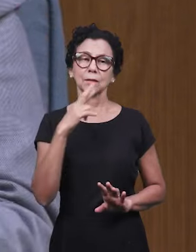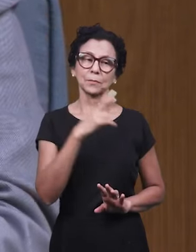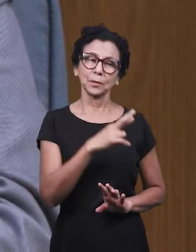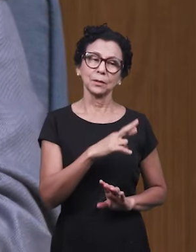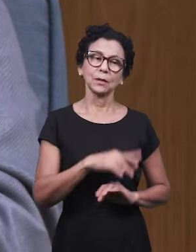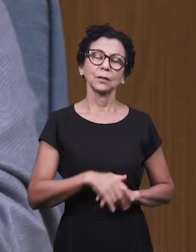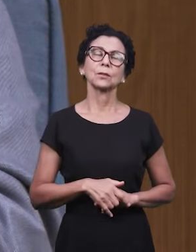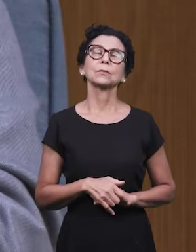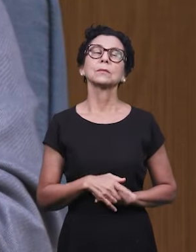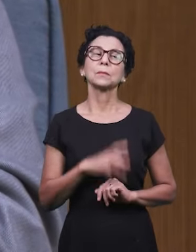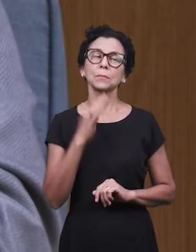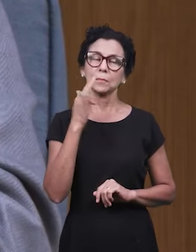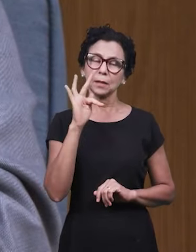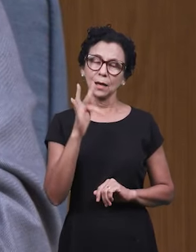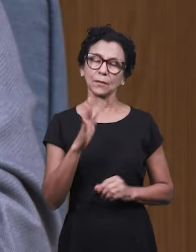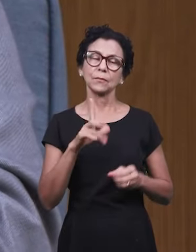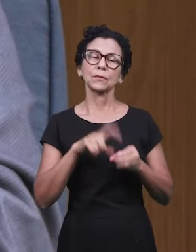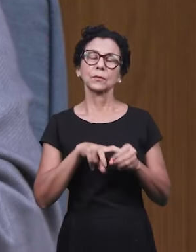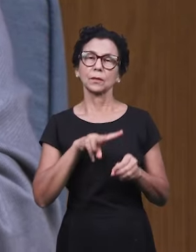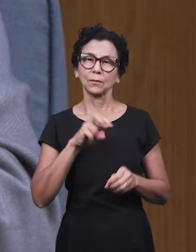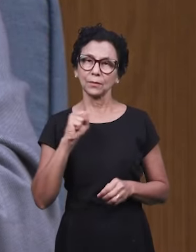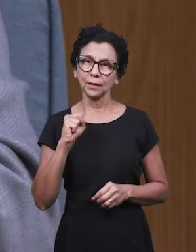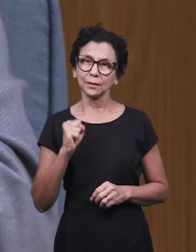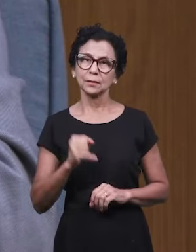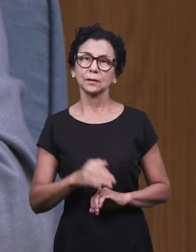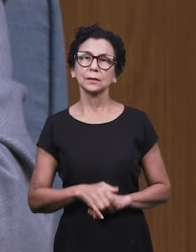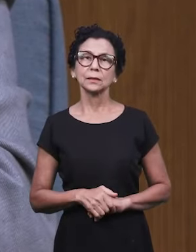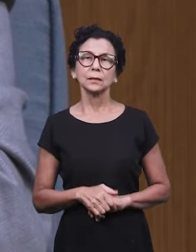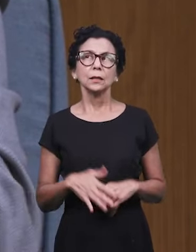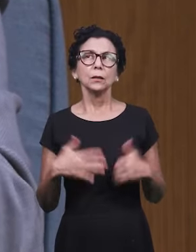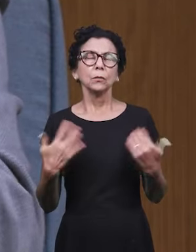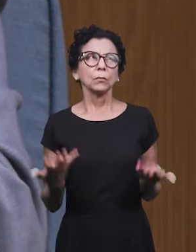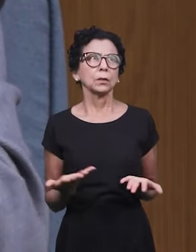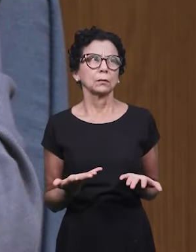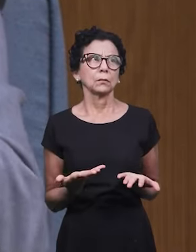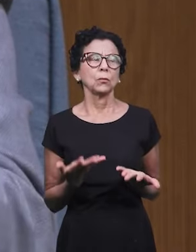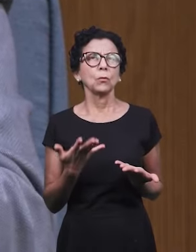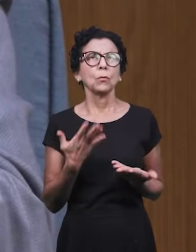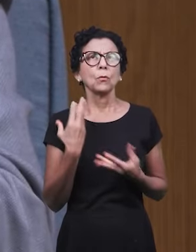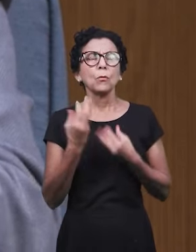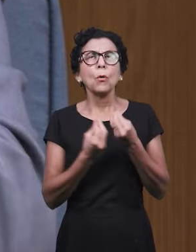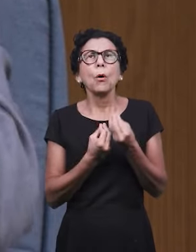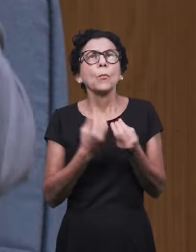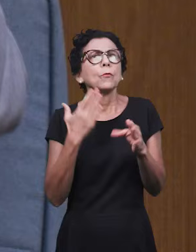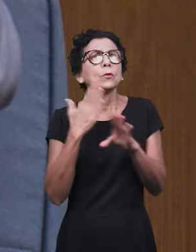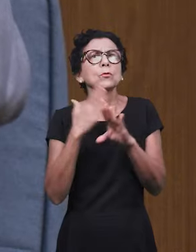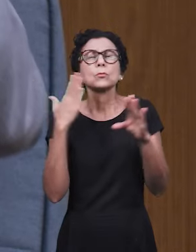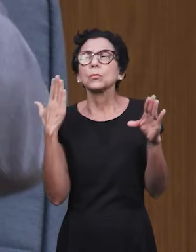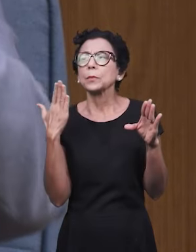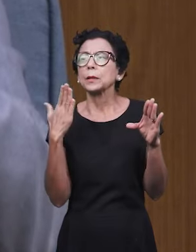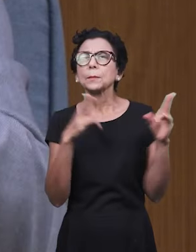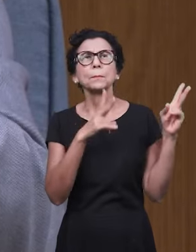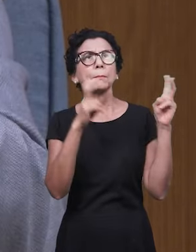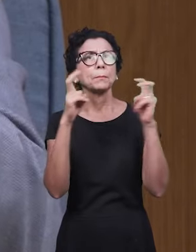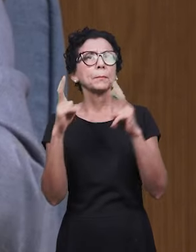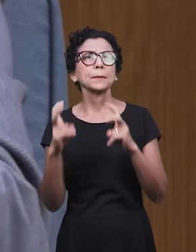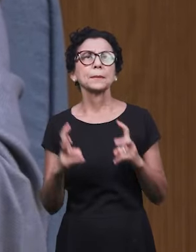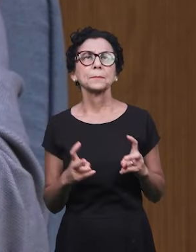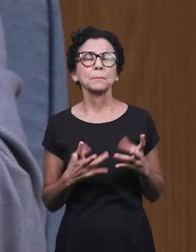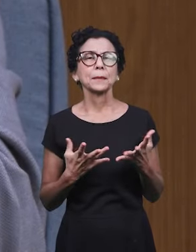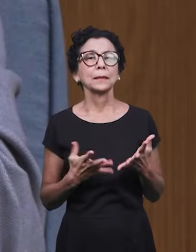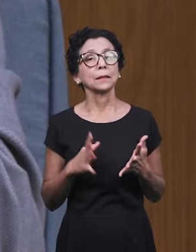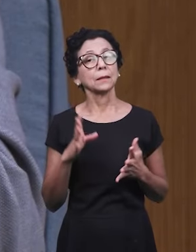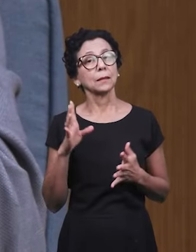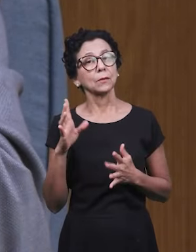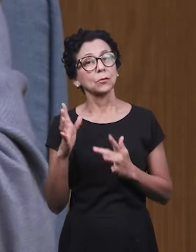em breve ele vai voltar. Então, que sinais? Quando serão essas coisas? O Senhor começou a enumerar alguns